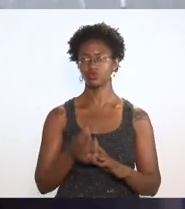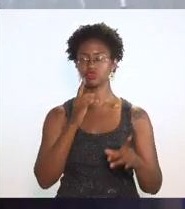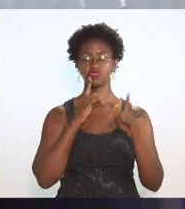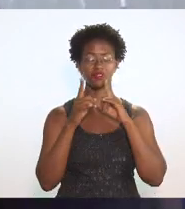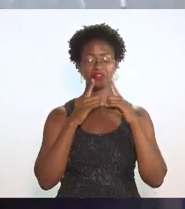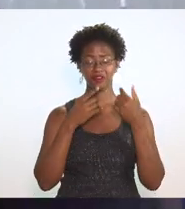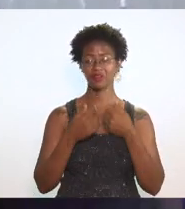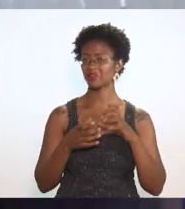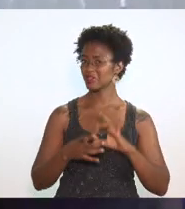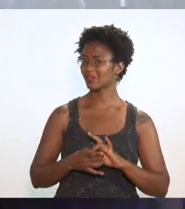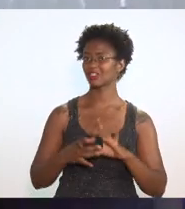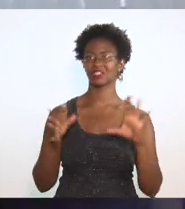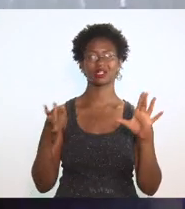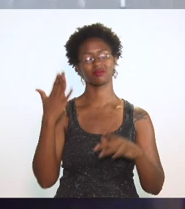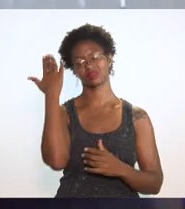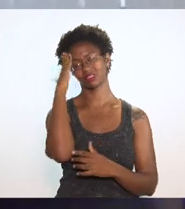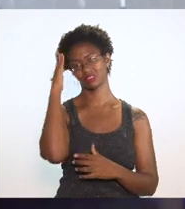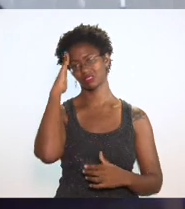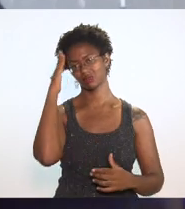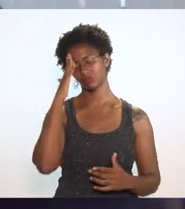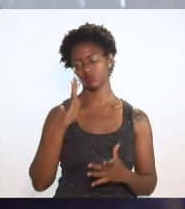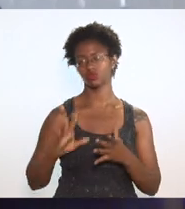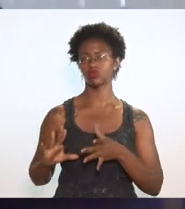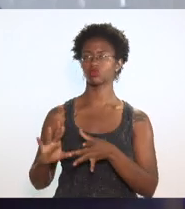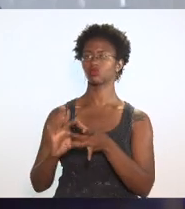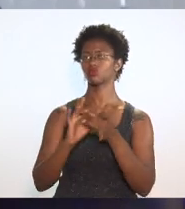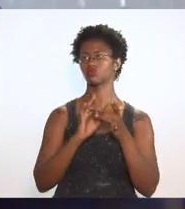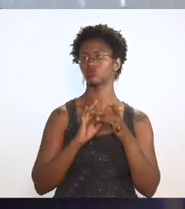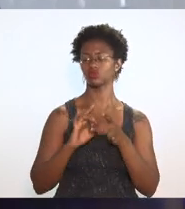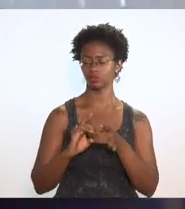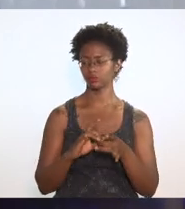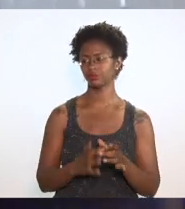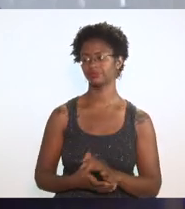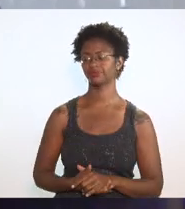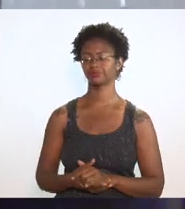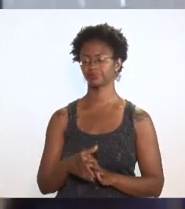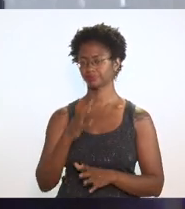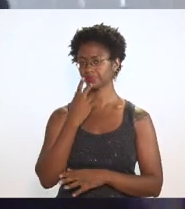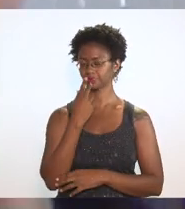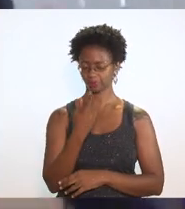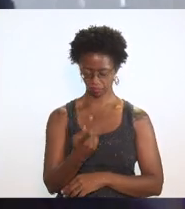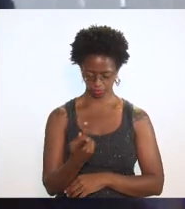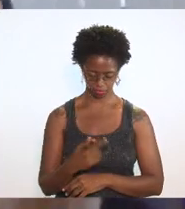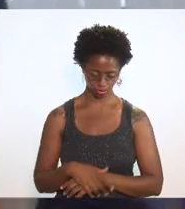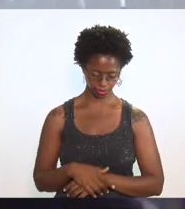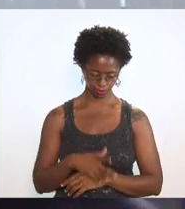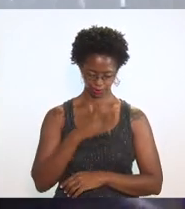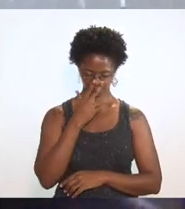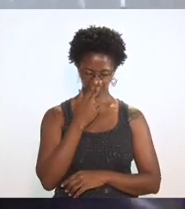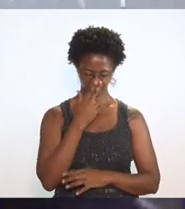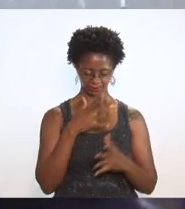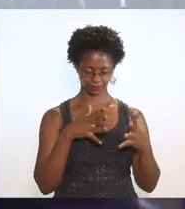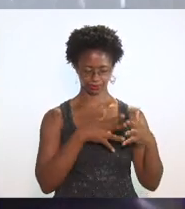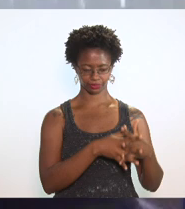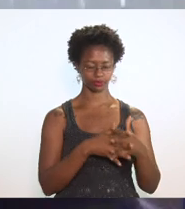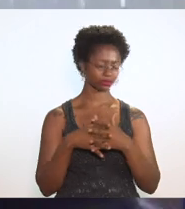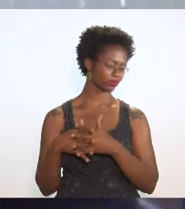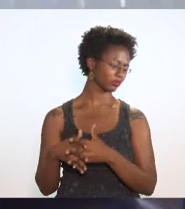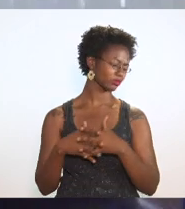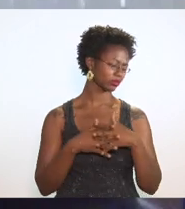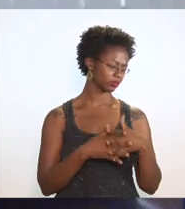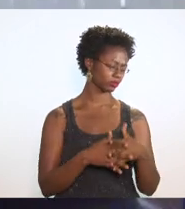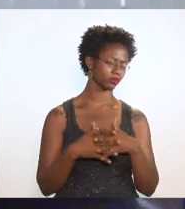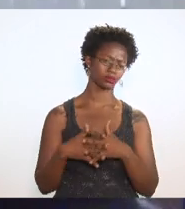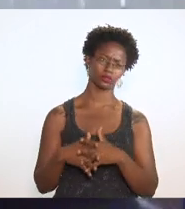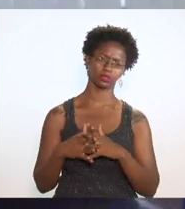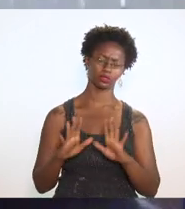abertos à compreensão conjunta e a fala parece subjetiva parece meio solta